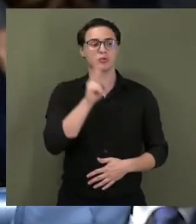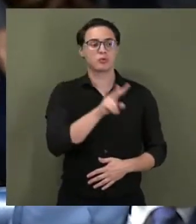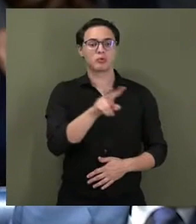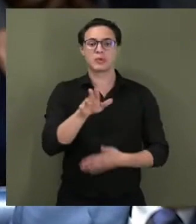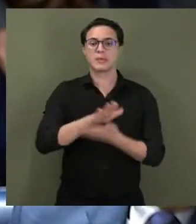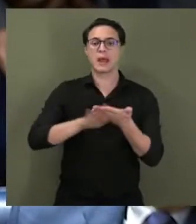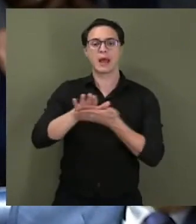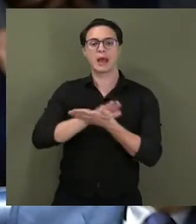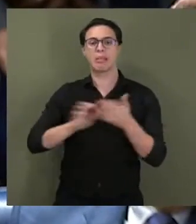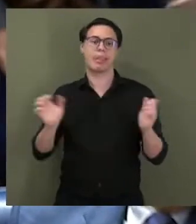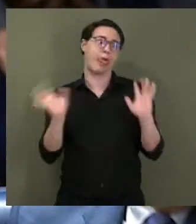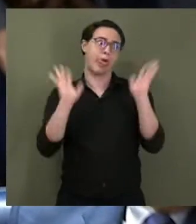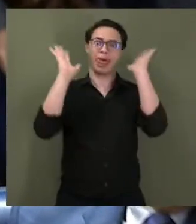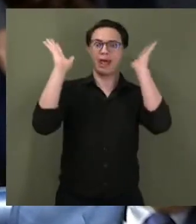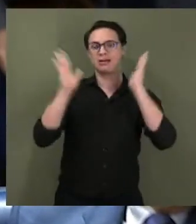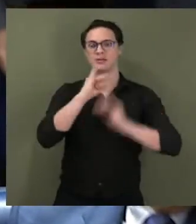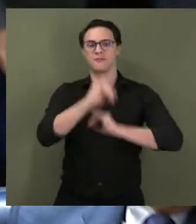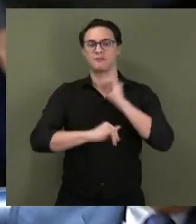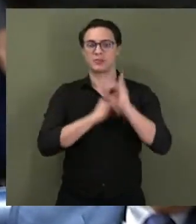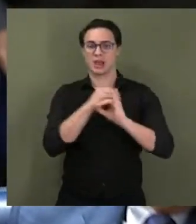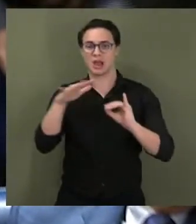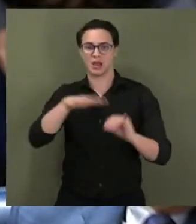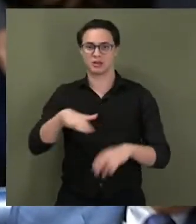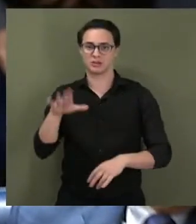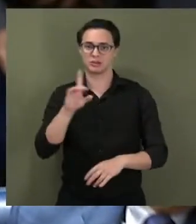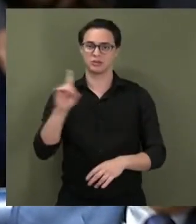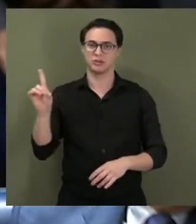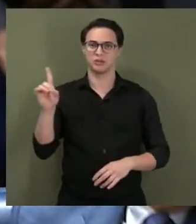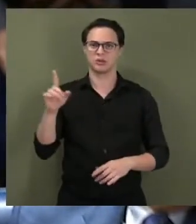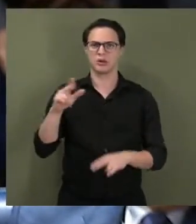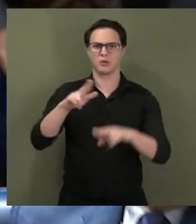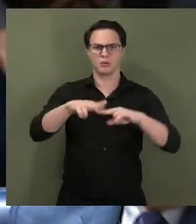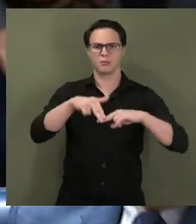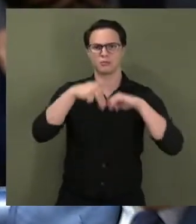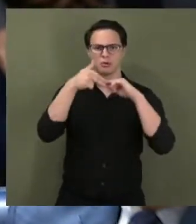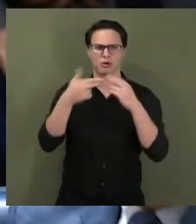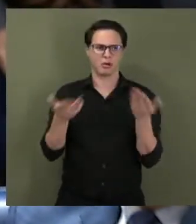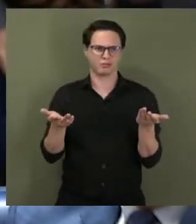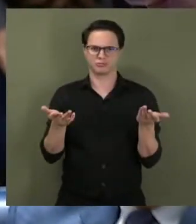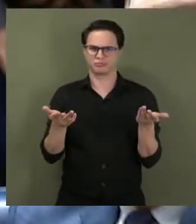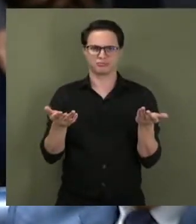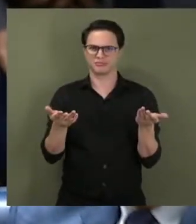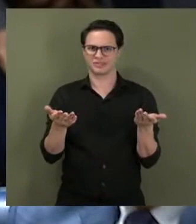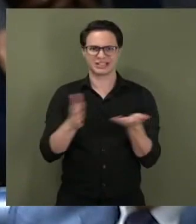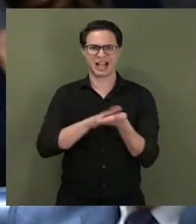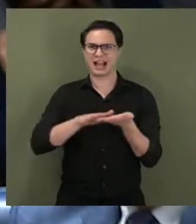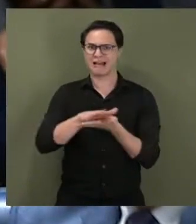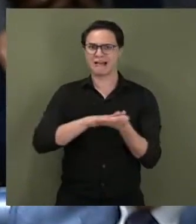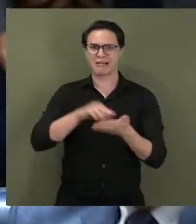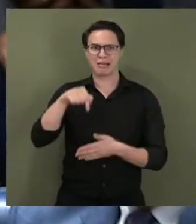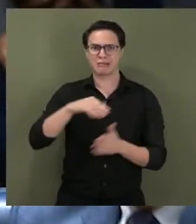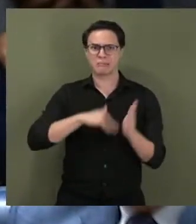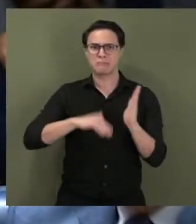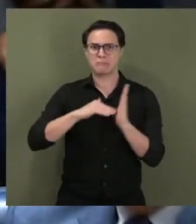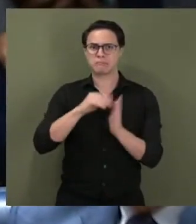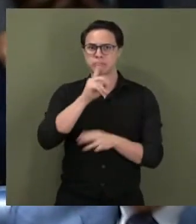internet por parte da direita, por parte de alguns, nem por parte desta casa,